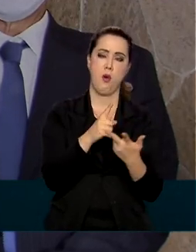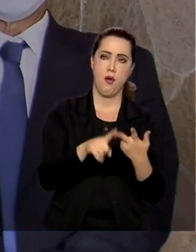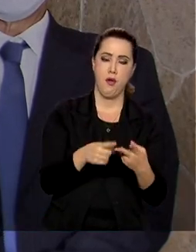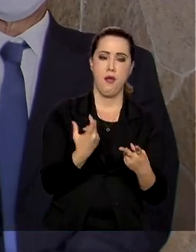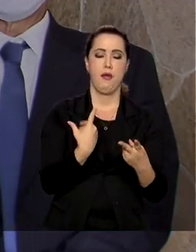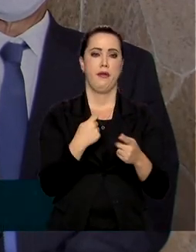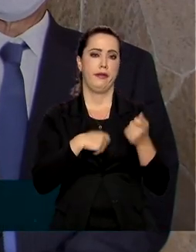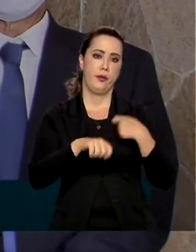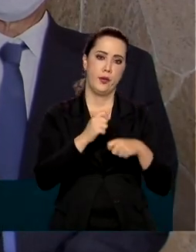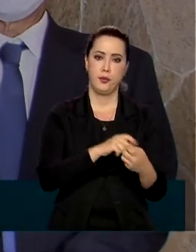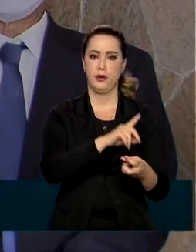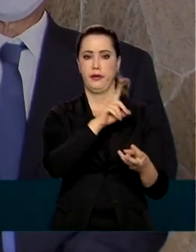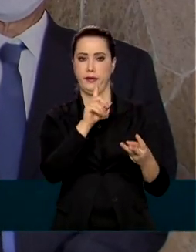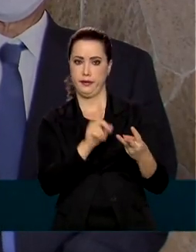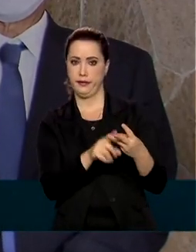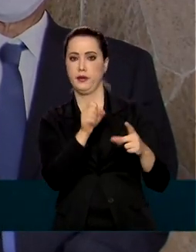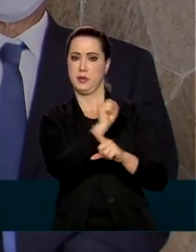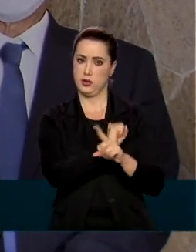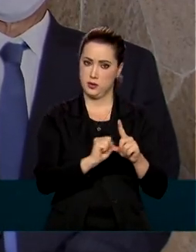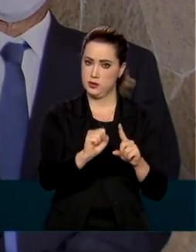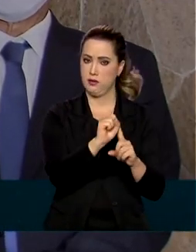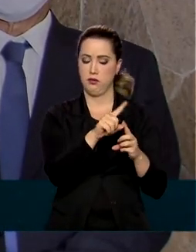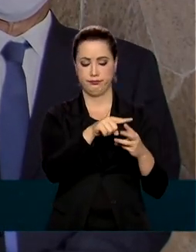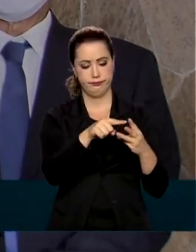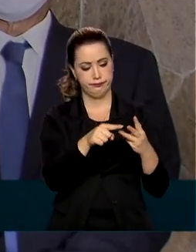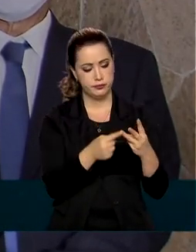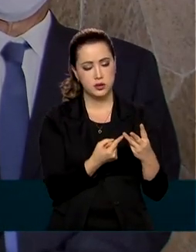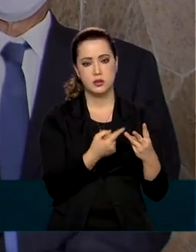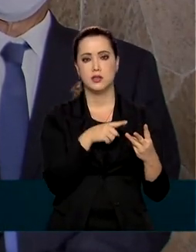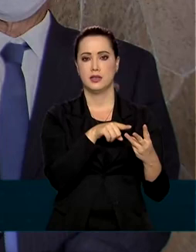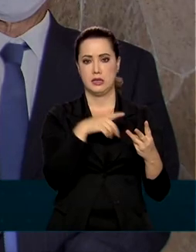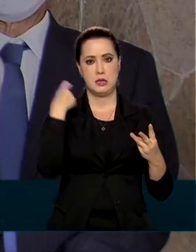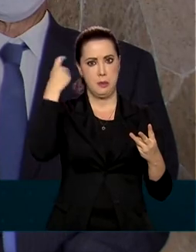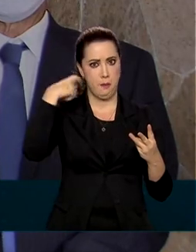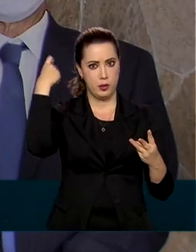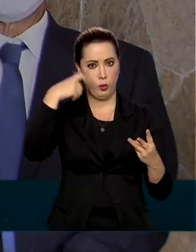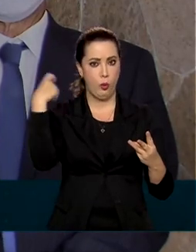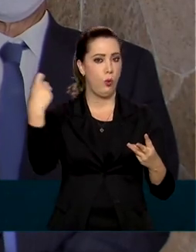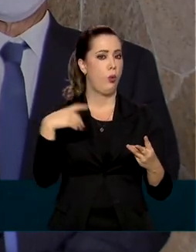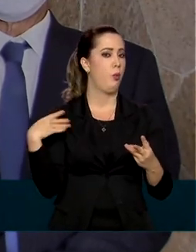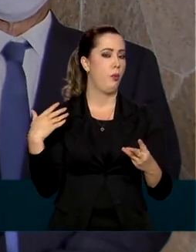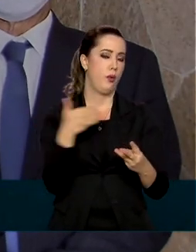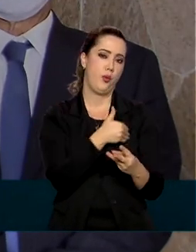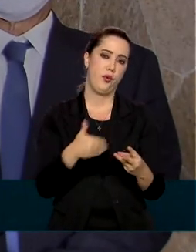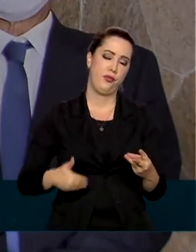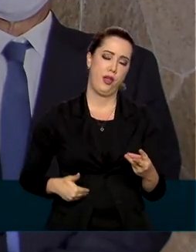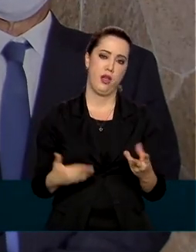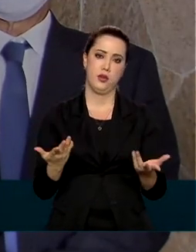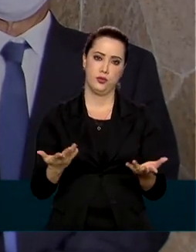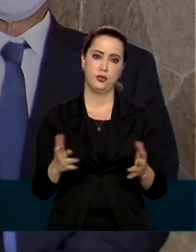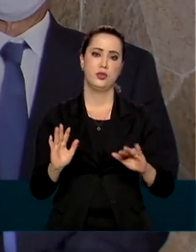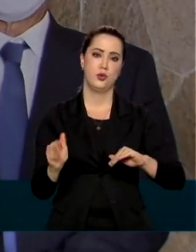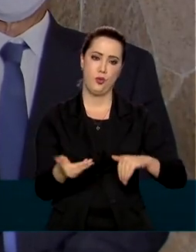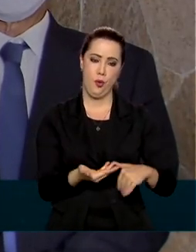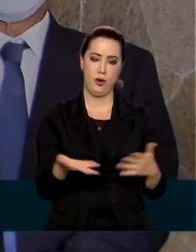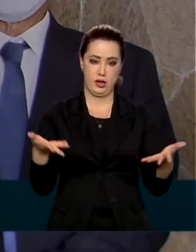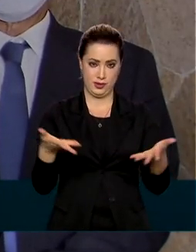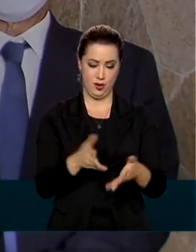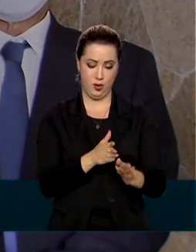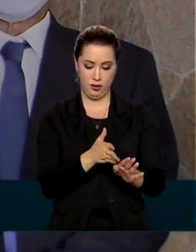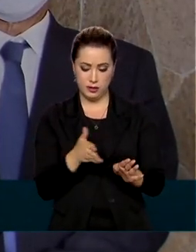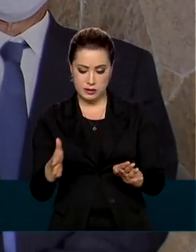e da pauta social, são as três que preocupam o governo, o Congresso nesse momento,